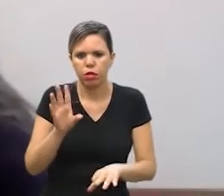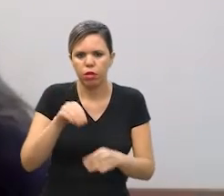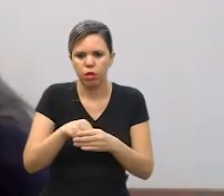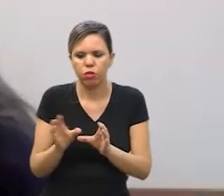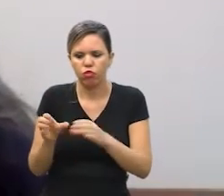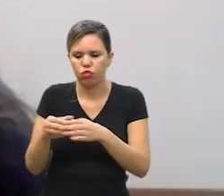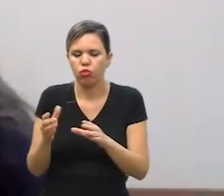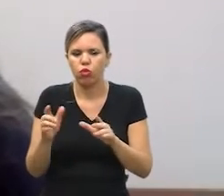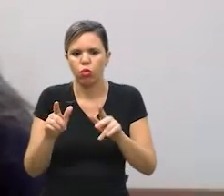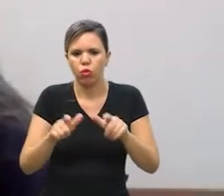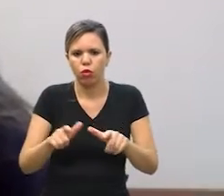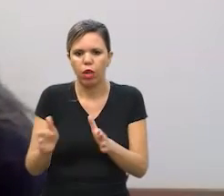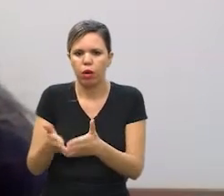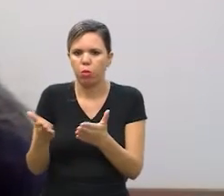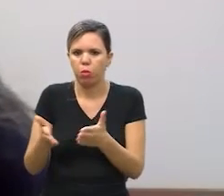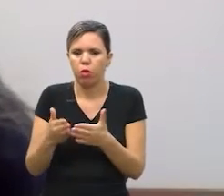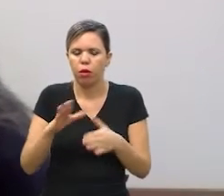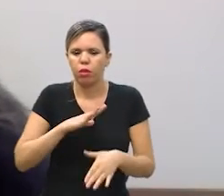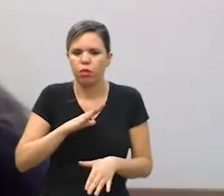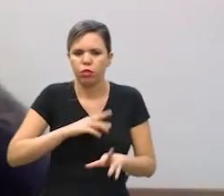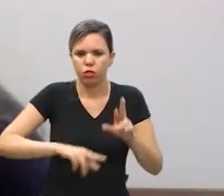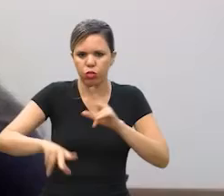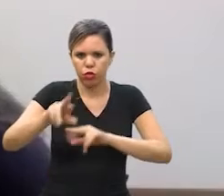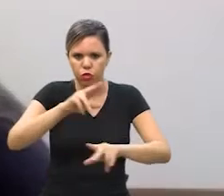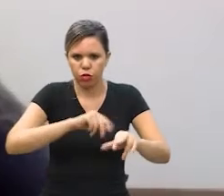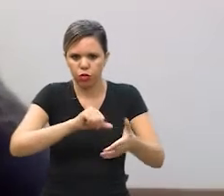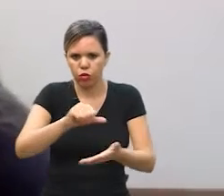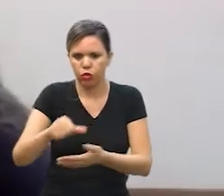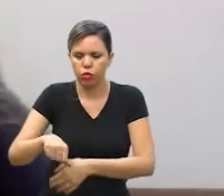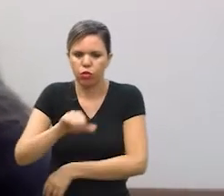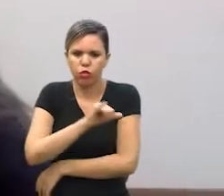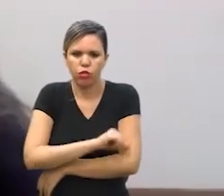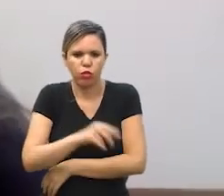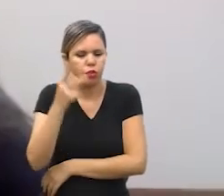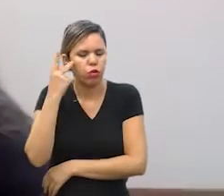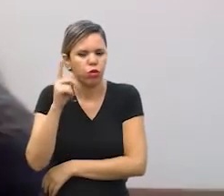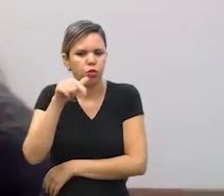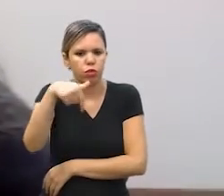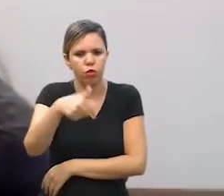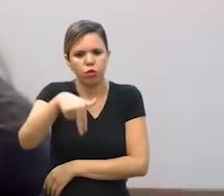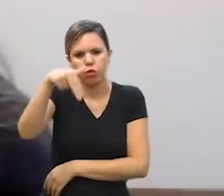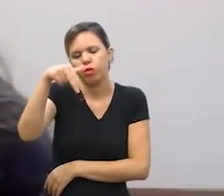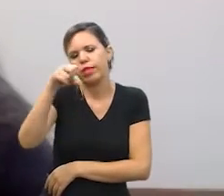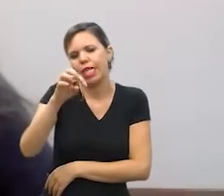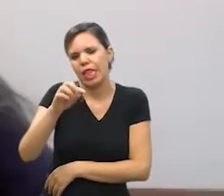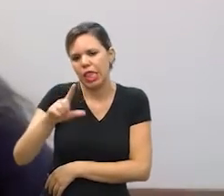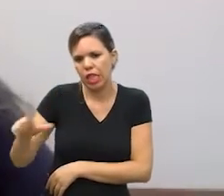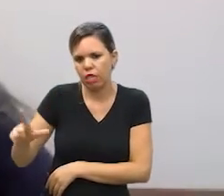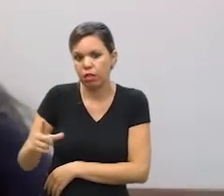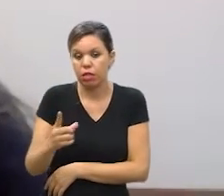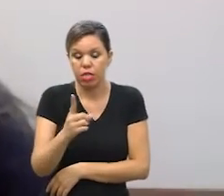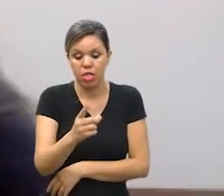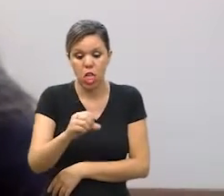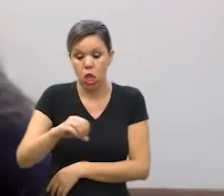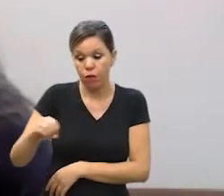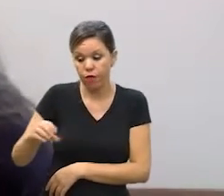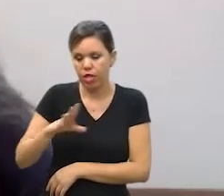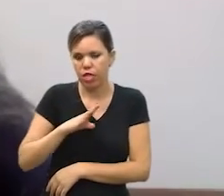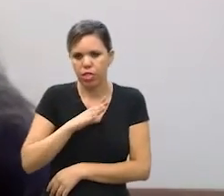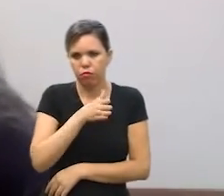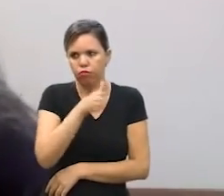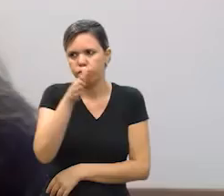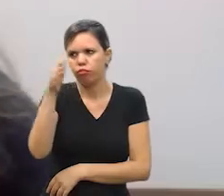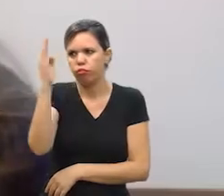comunidades carentes em cidades como Rio São Paulo depois Natal chegamos a 190 cidades